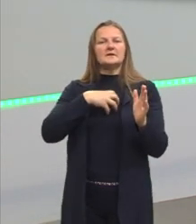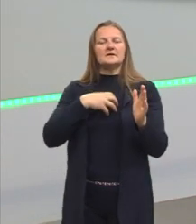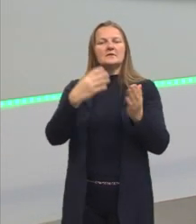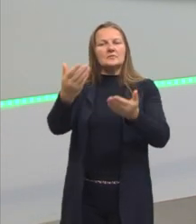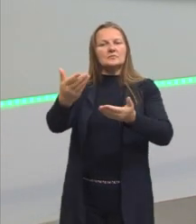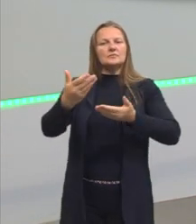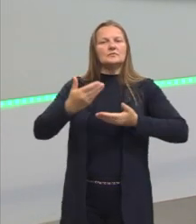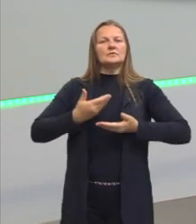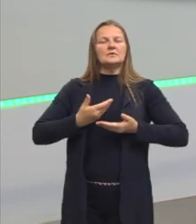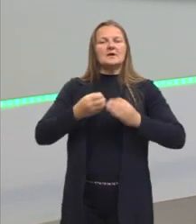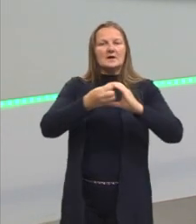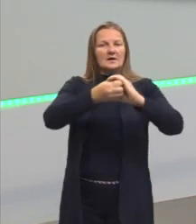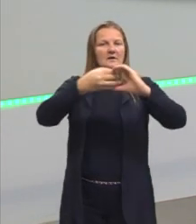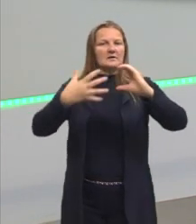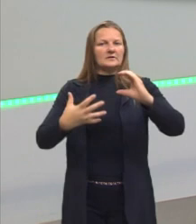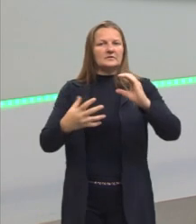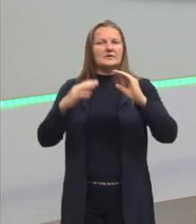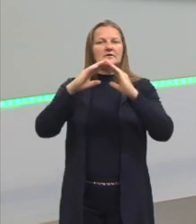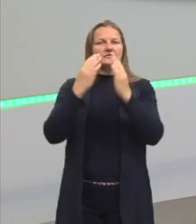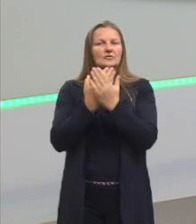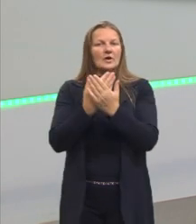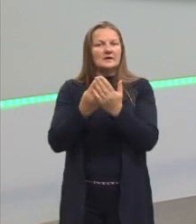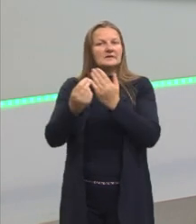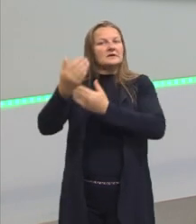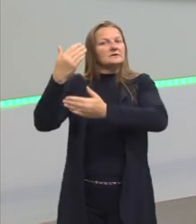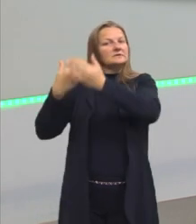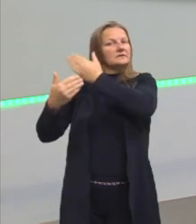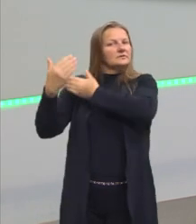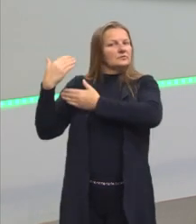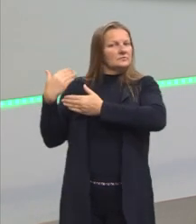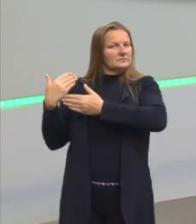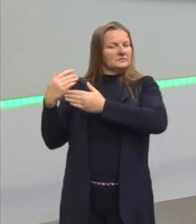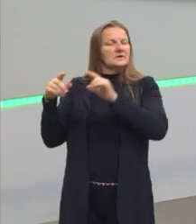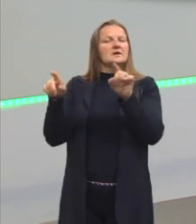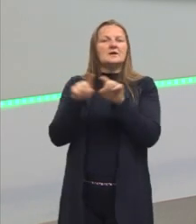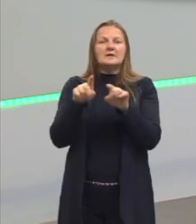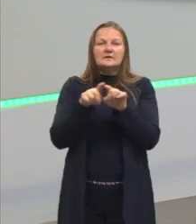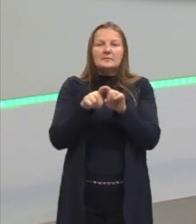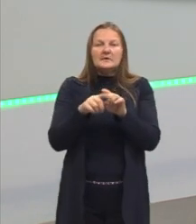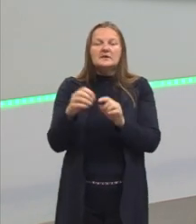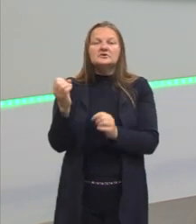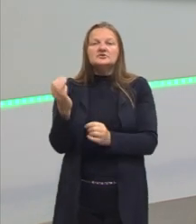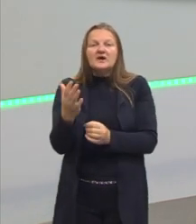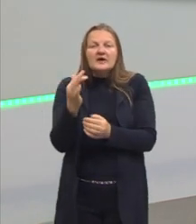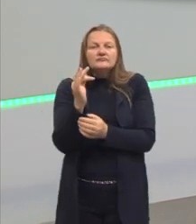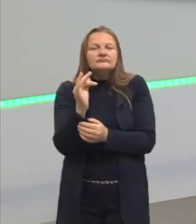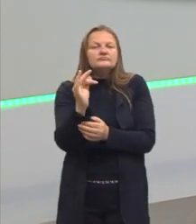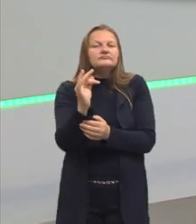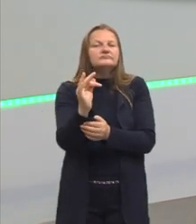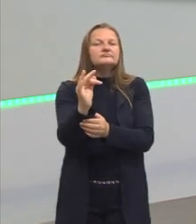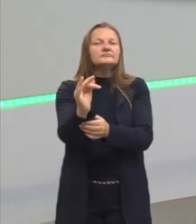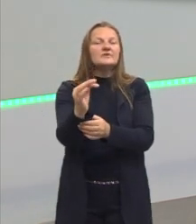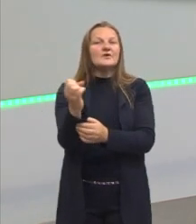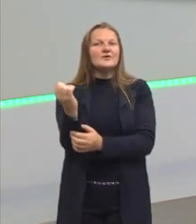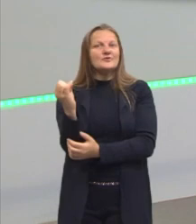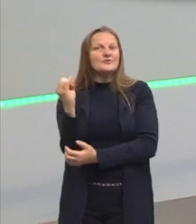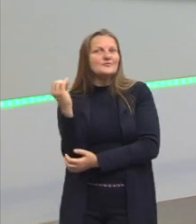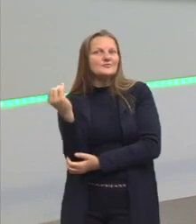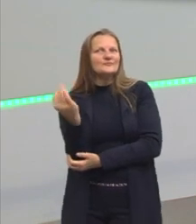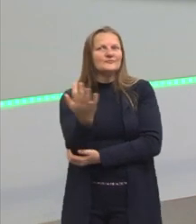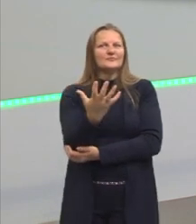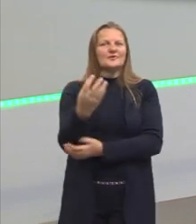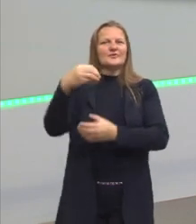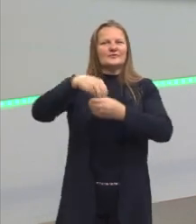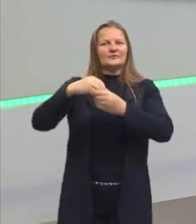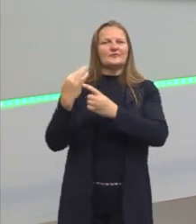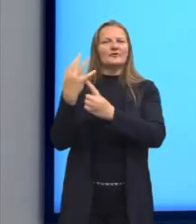características das escolas literárias que passaram e já com esse pensamento inovador dentro das